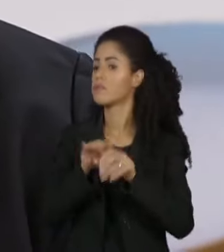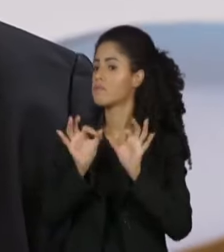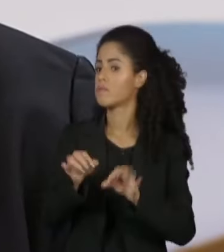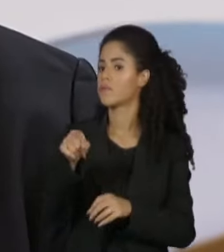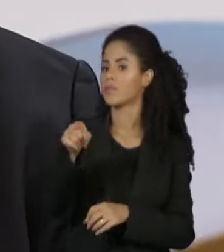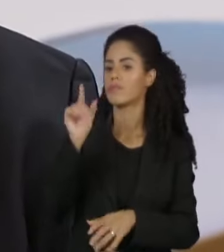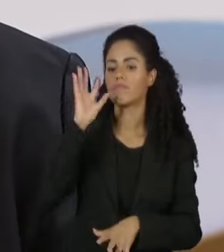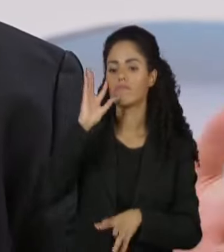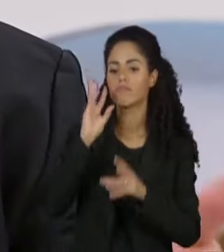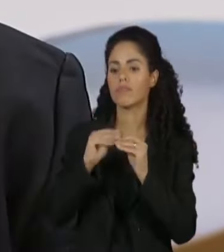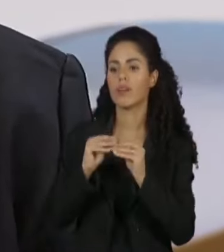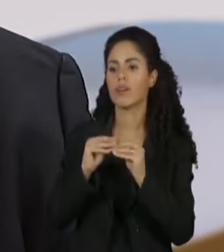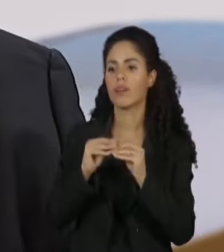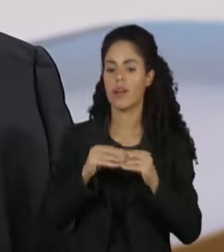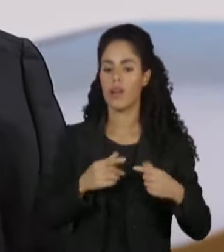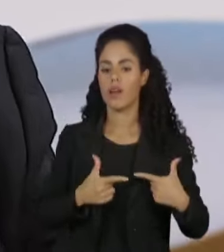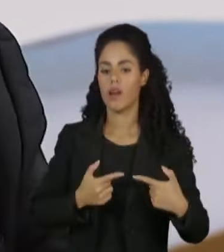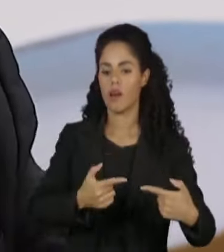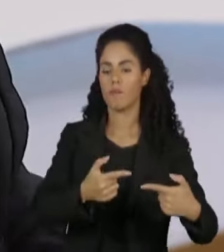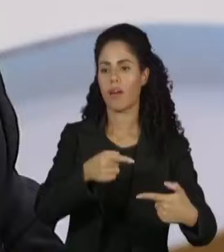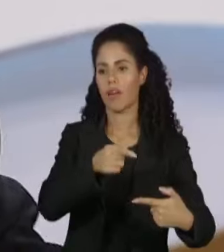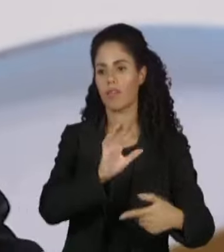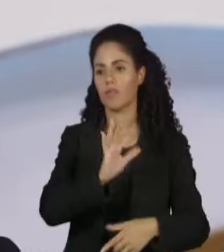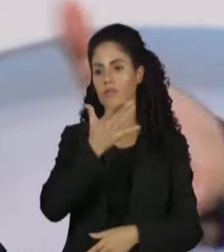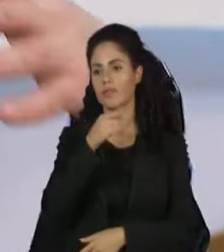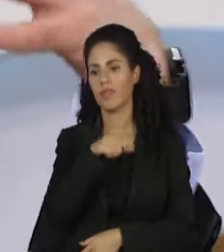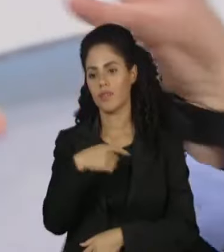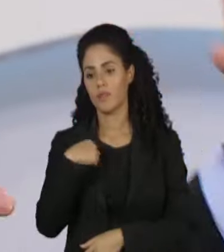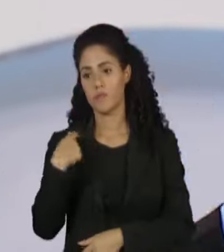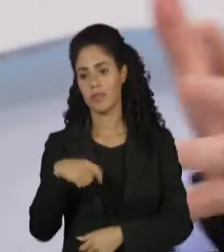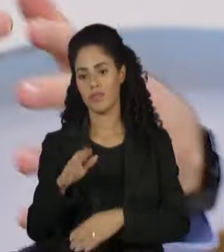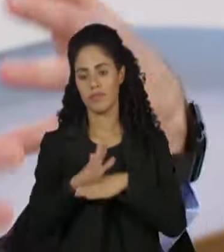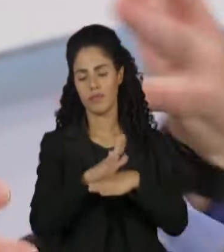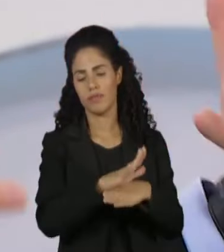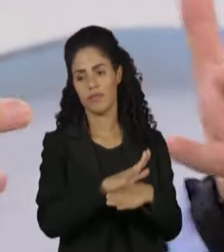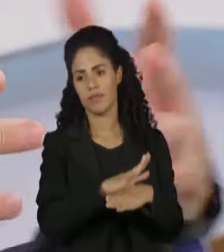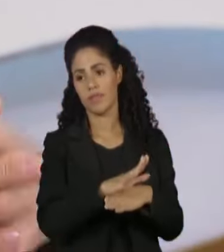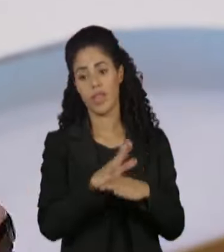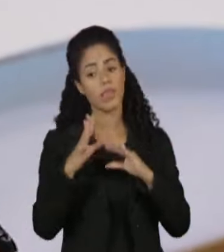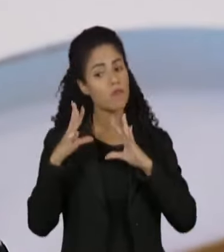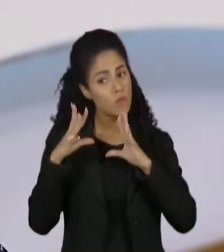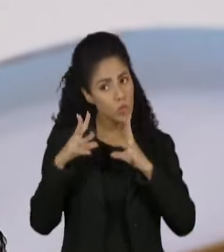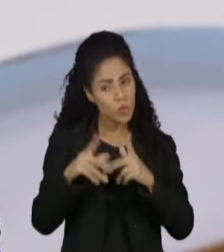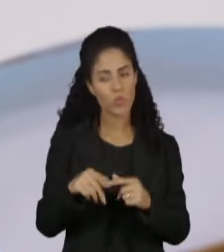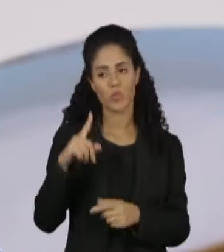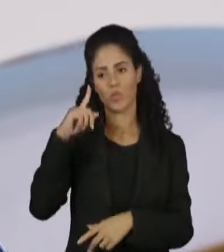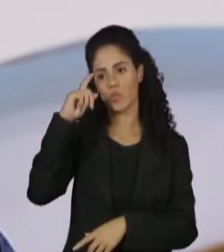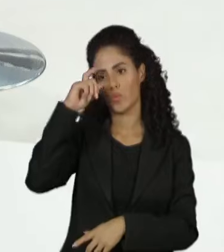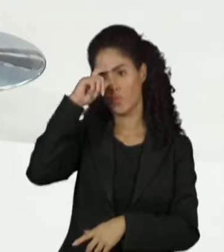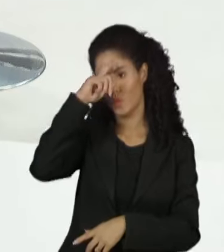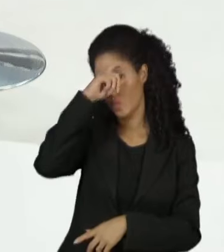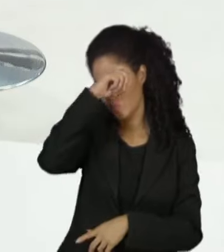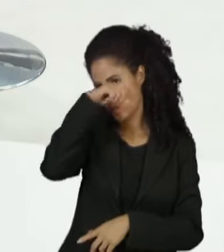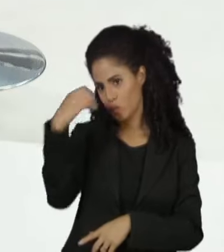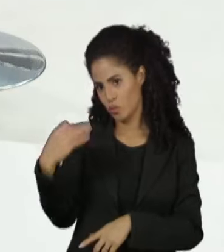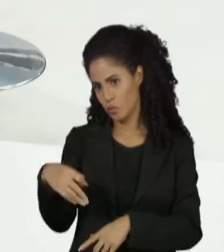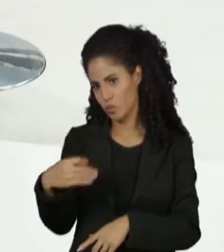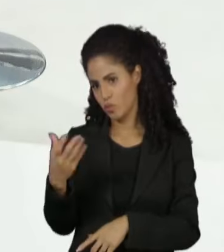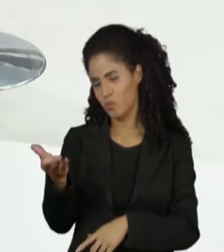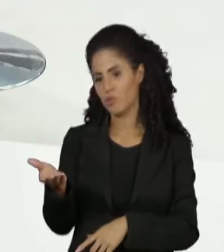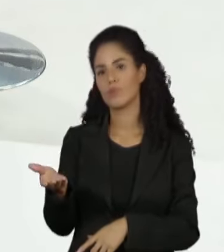tem que entender, eu estou com uma guerra no meu quintal, né? Então, isso tudo dificulta, digamos,